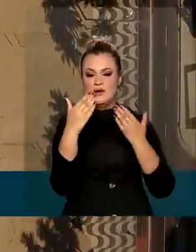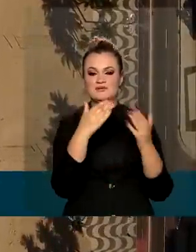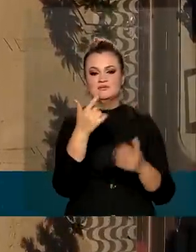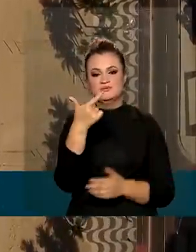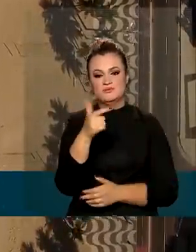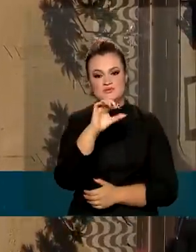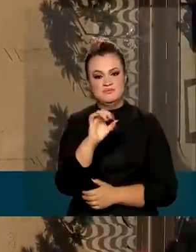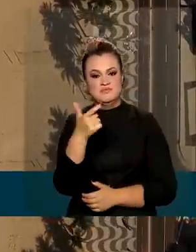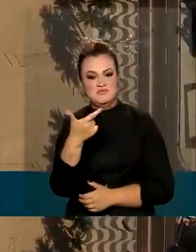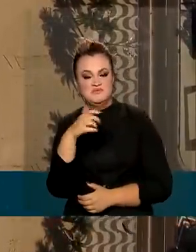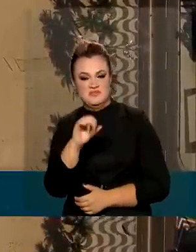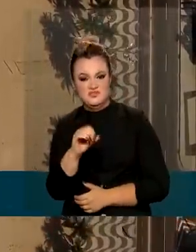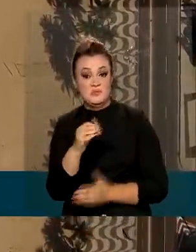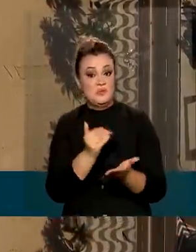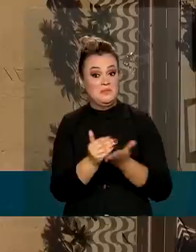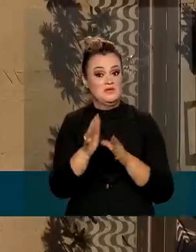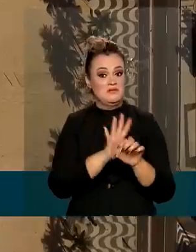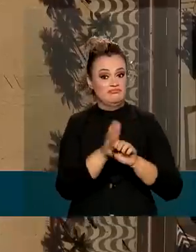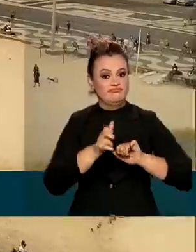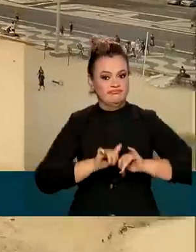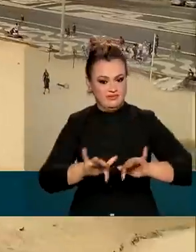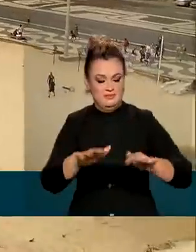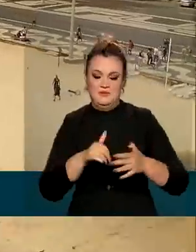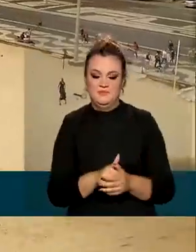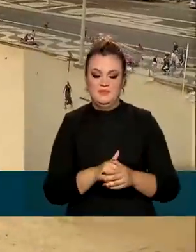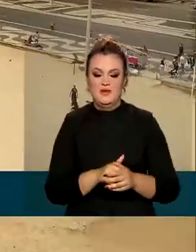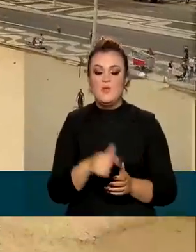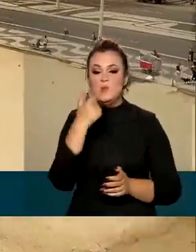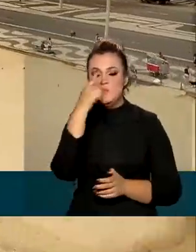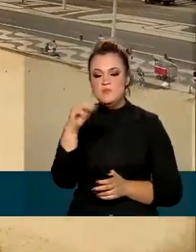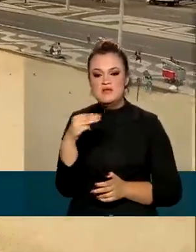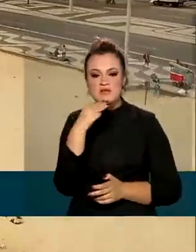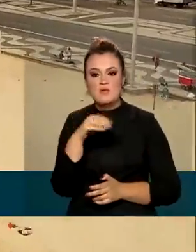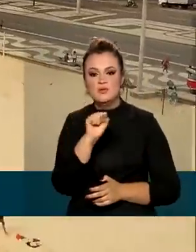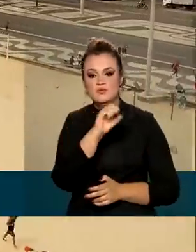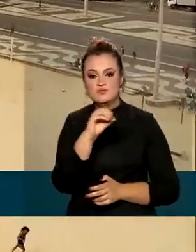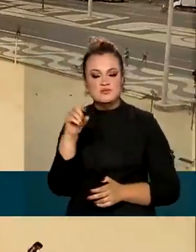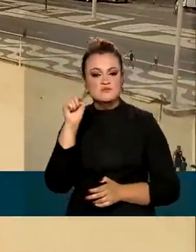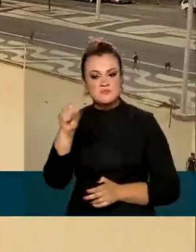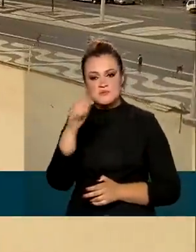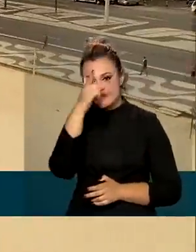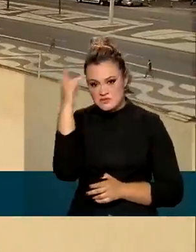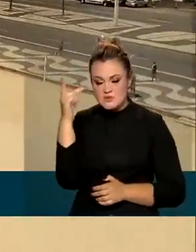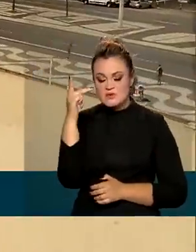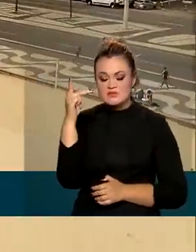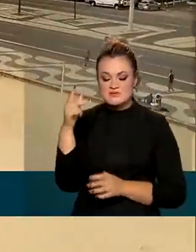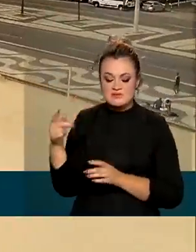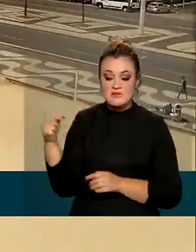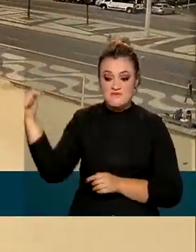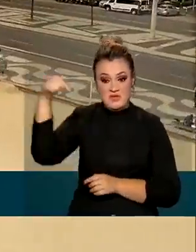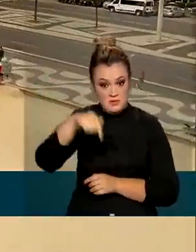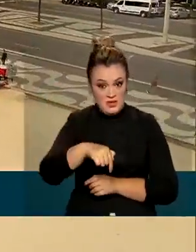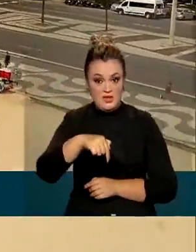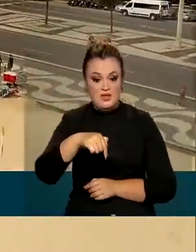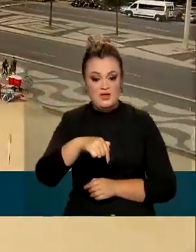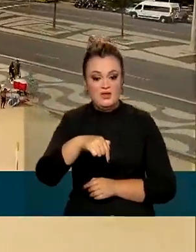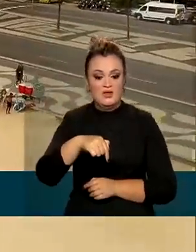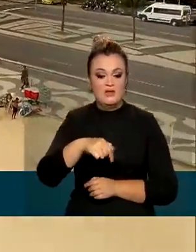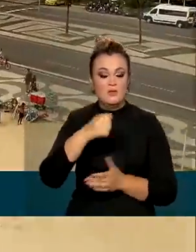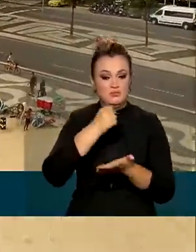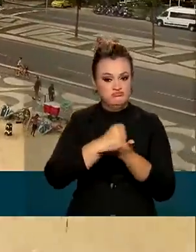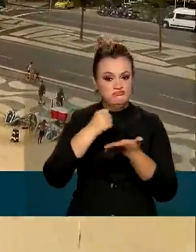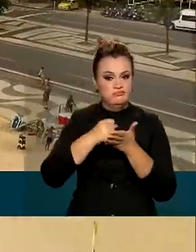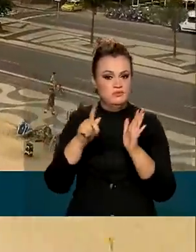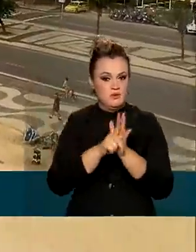2020, no início da pandemia, quando um milhão e oitocentas mil pessoas entraram por aqui com visto